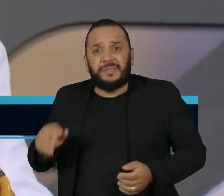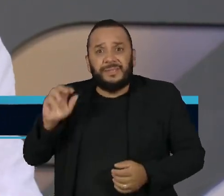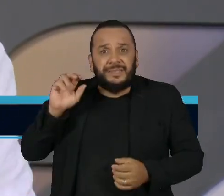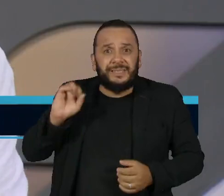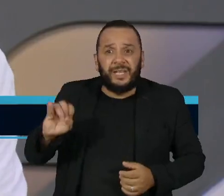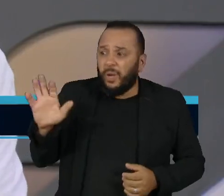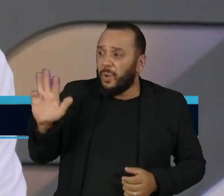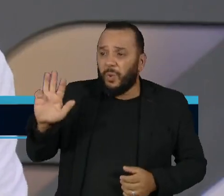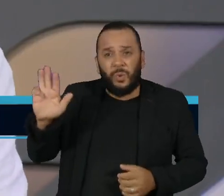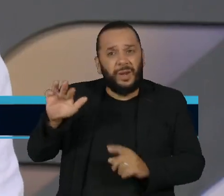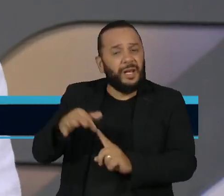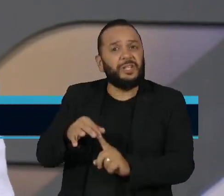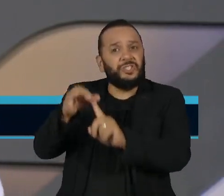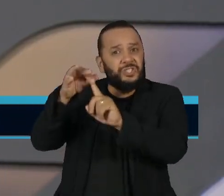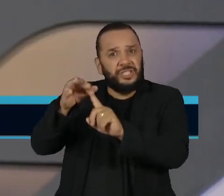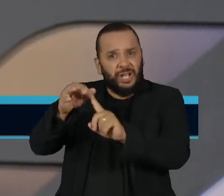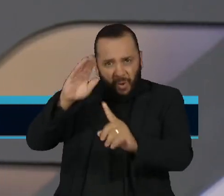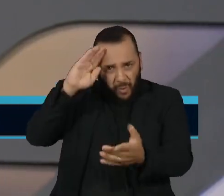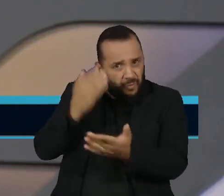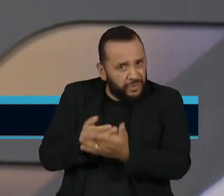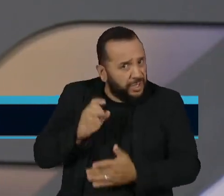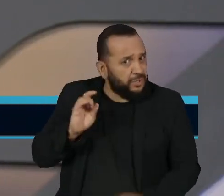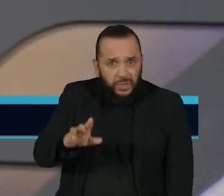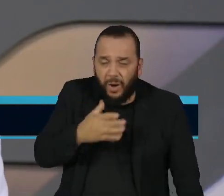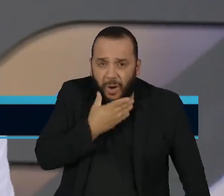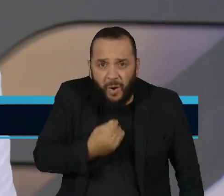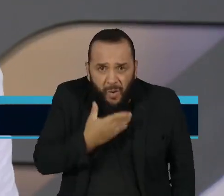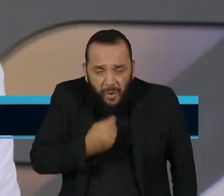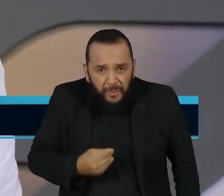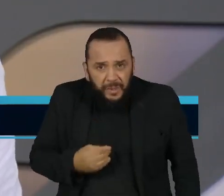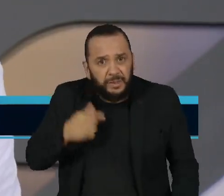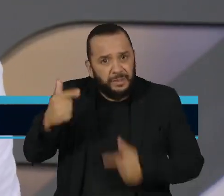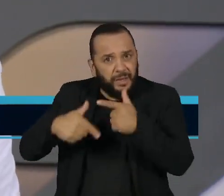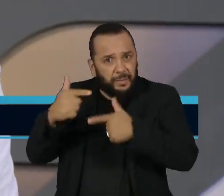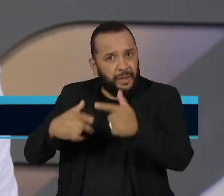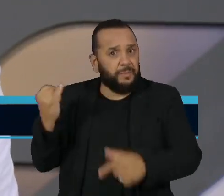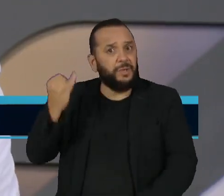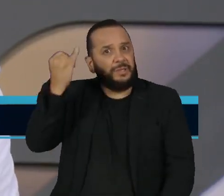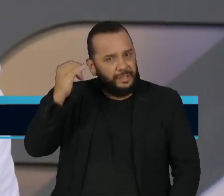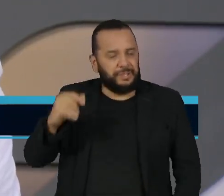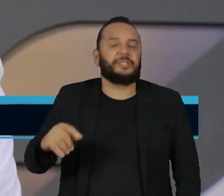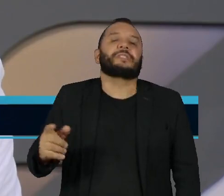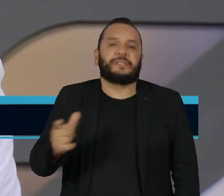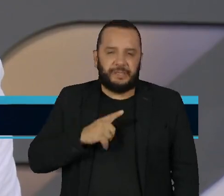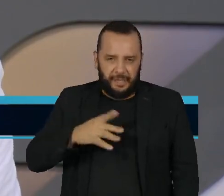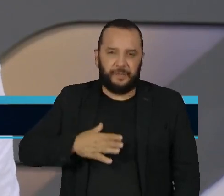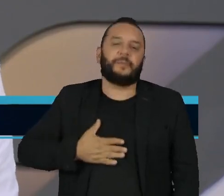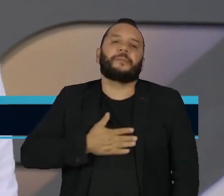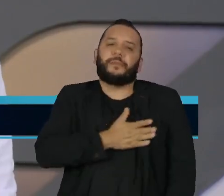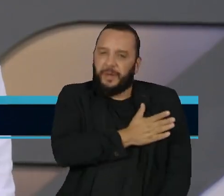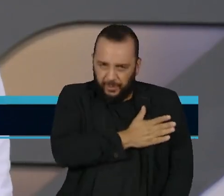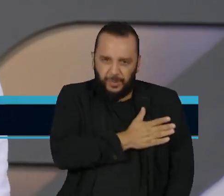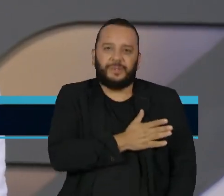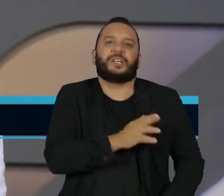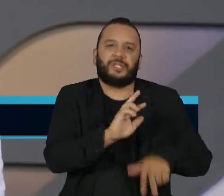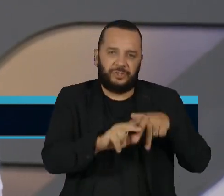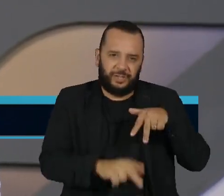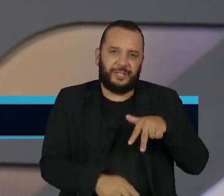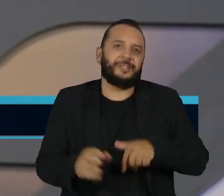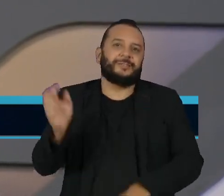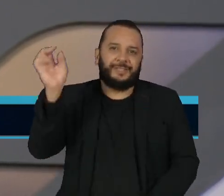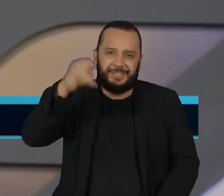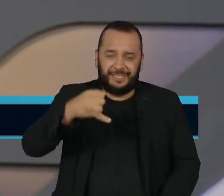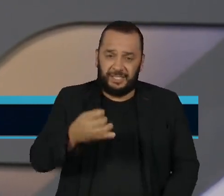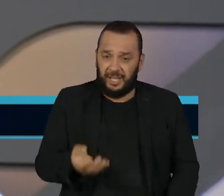confiar em homens para posições importantes, a gente tem aí uma questão identitária importante. Se gênero